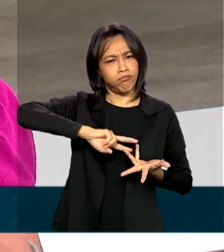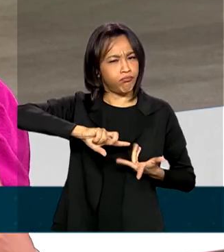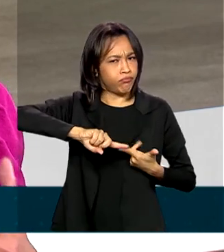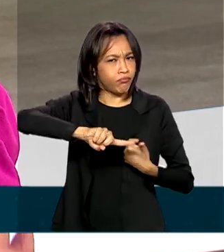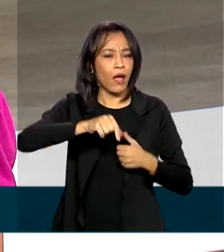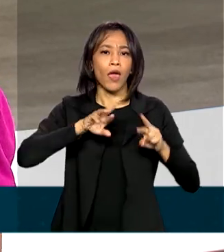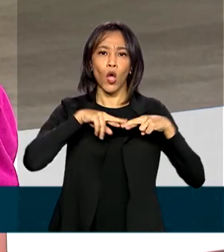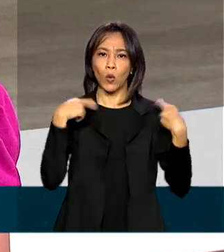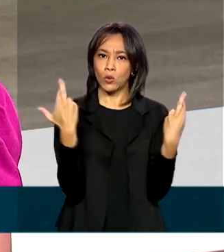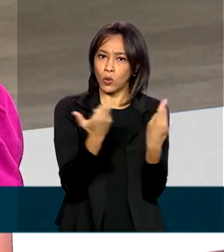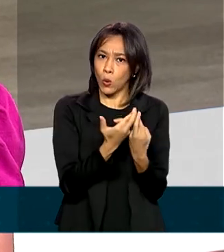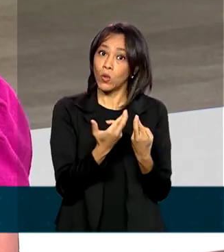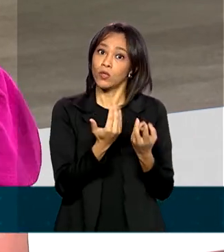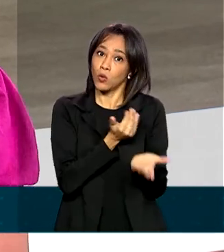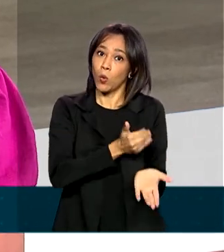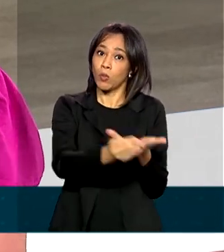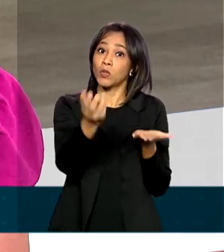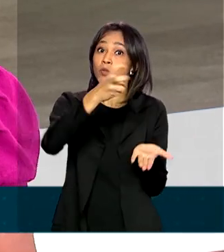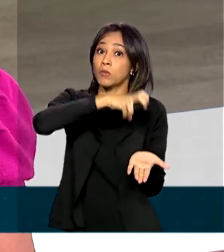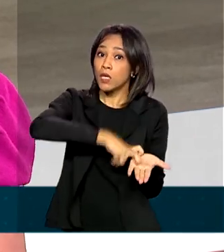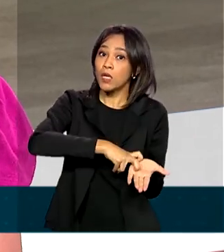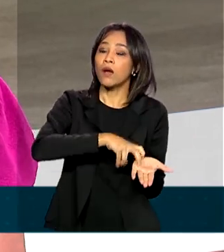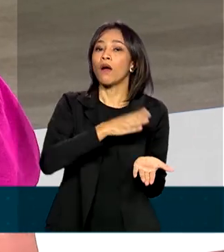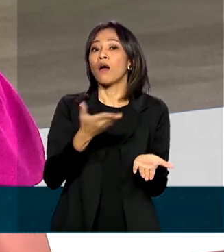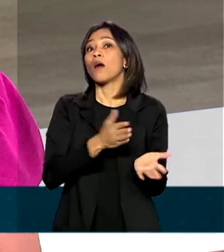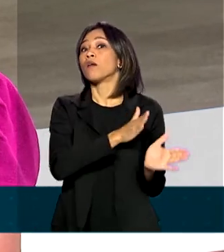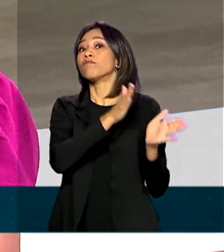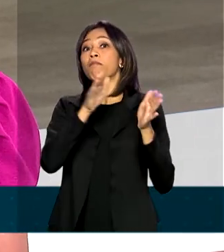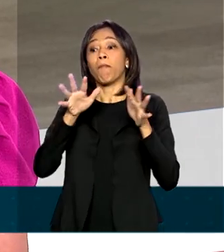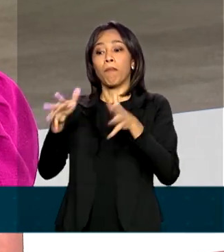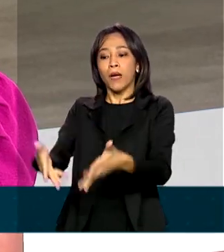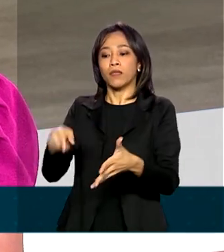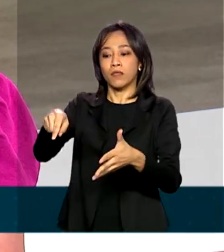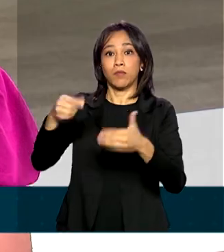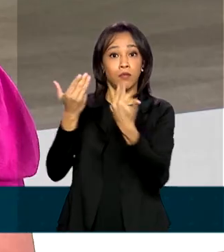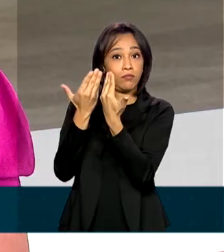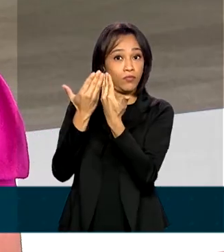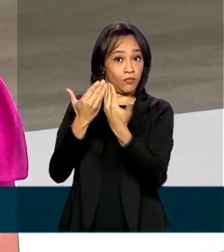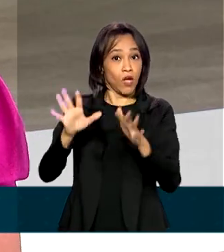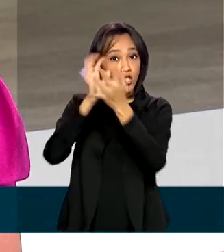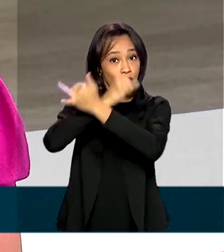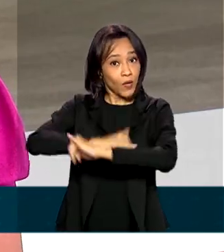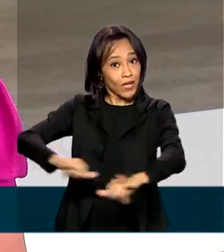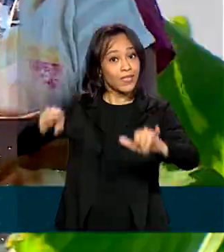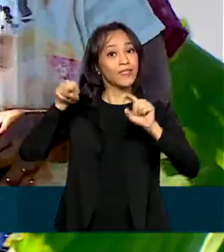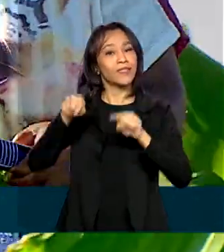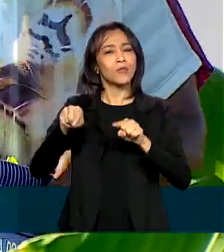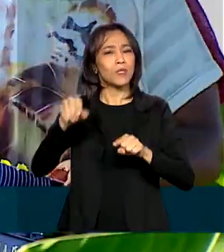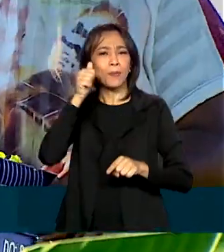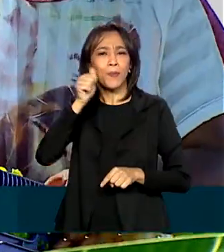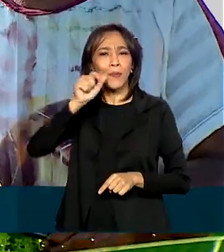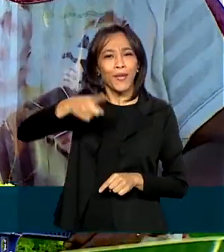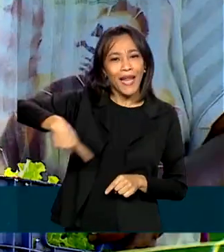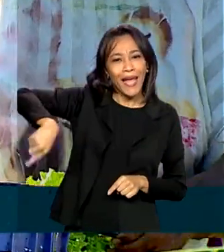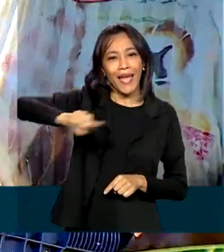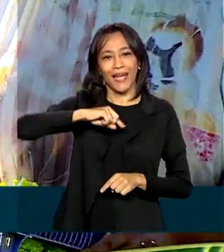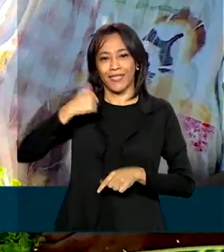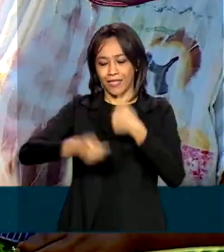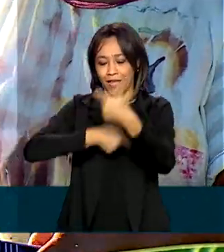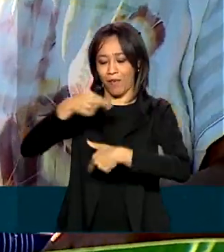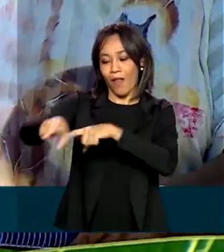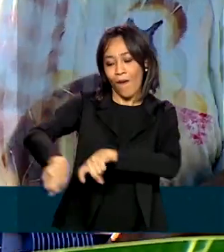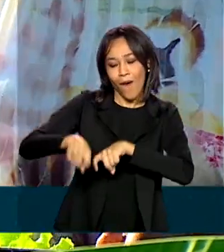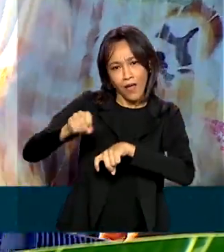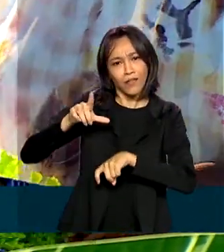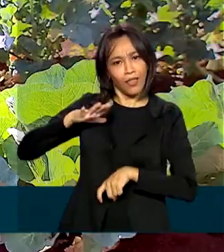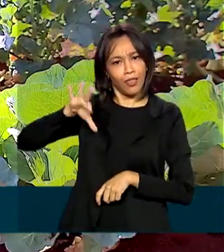que começaram ainda de manhã, ele participa do lançamento da campanha Mulheres Rurais, Mulheres com Direitos.